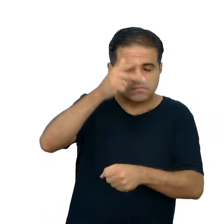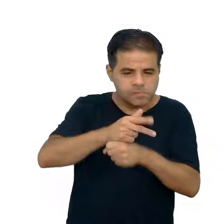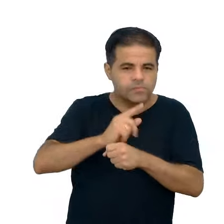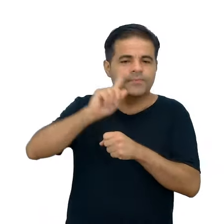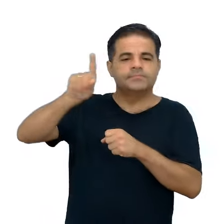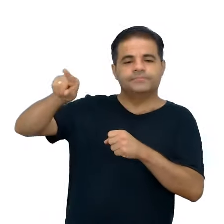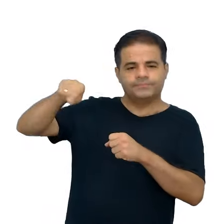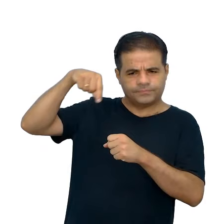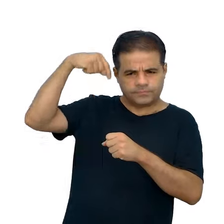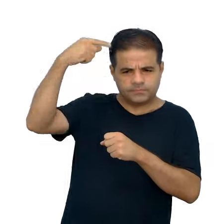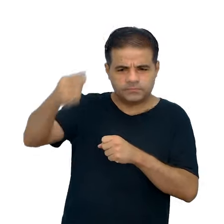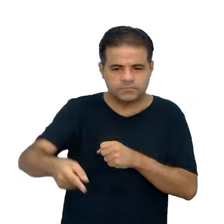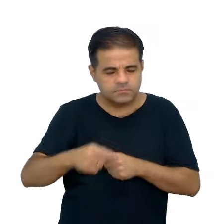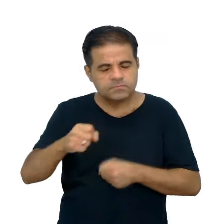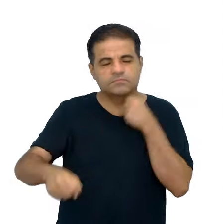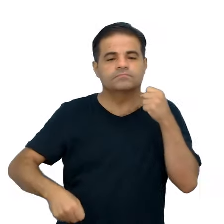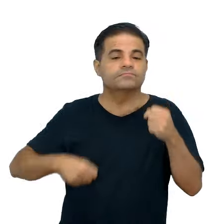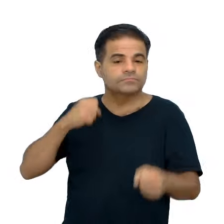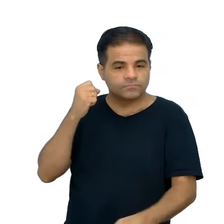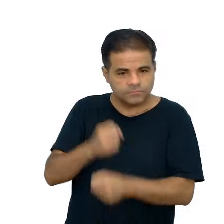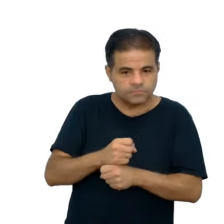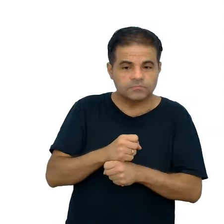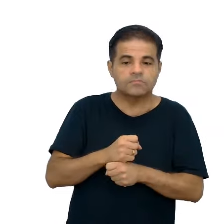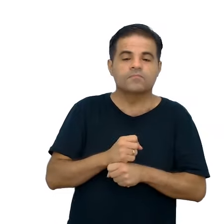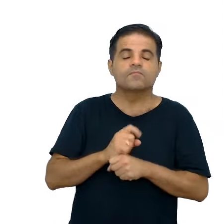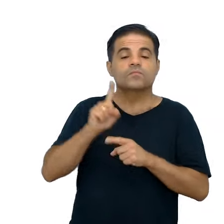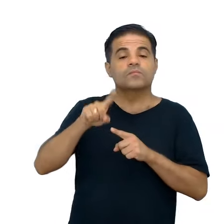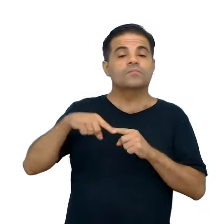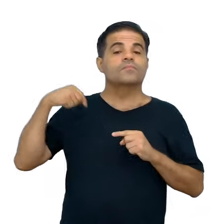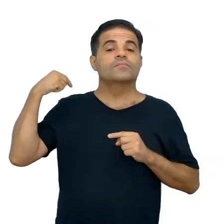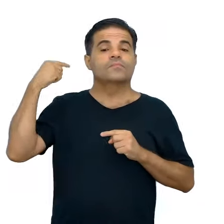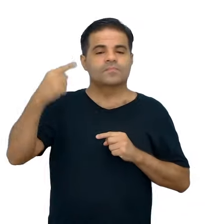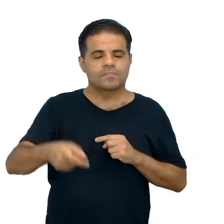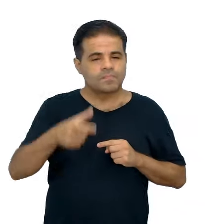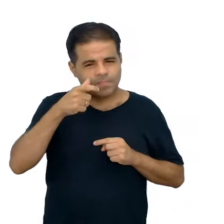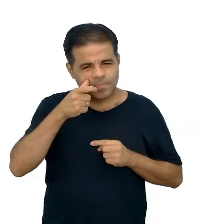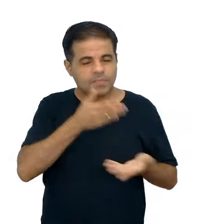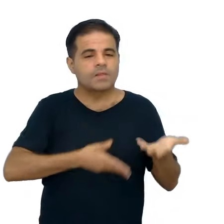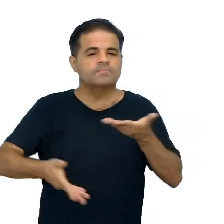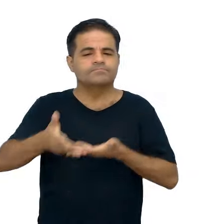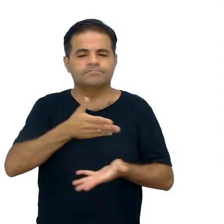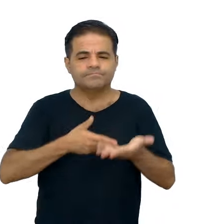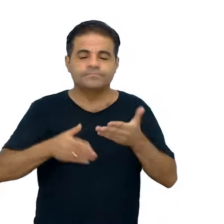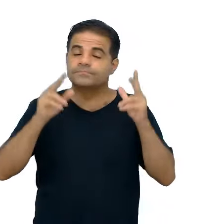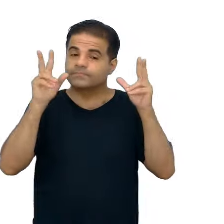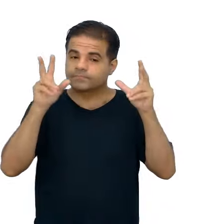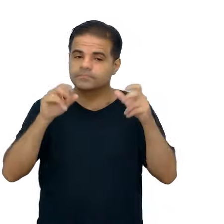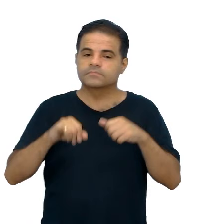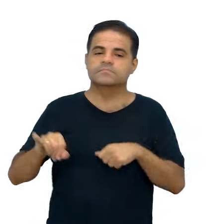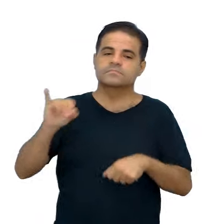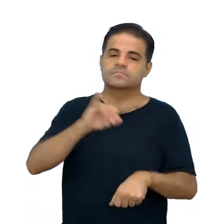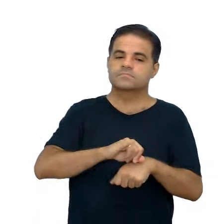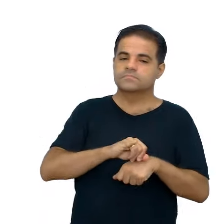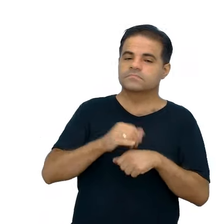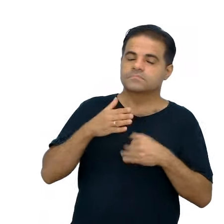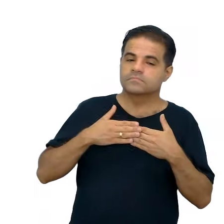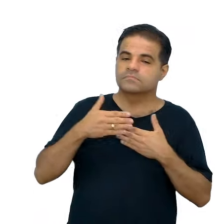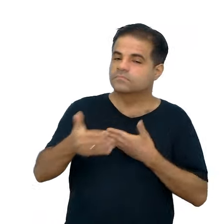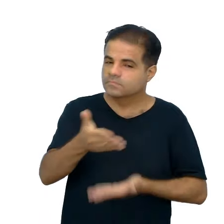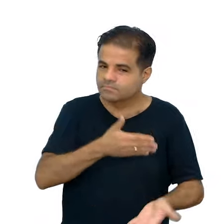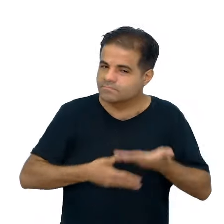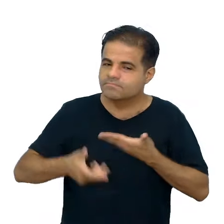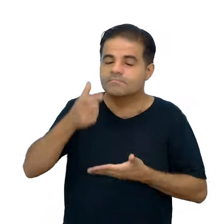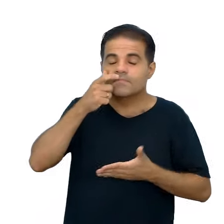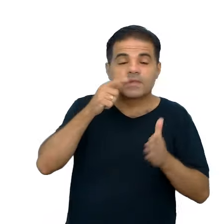assistir os anos séries. Depois, no segundo momento, vamos relacionar o tema central, que é uma aula que será